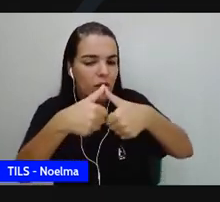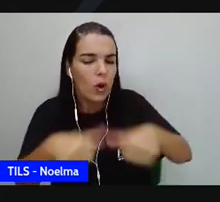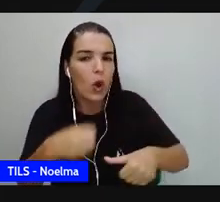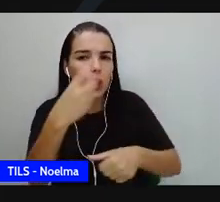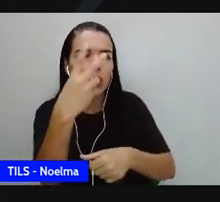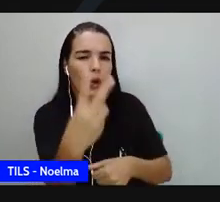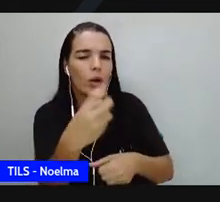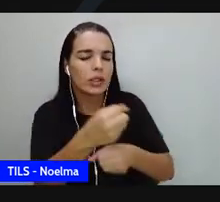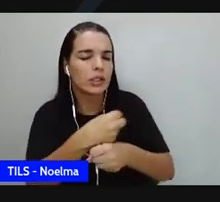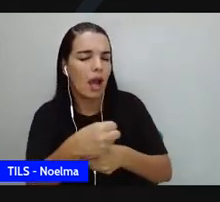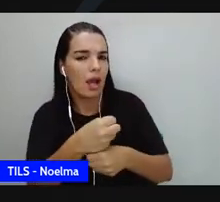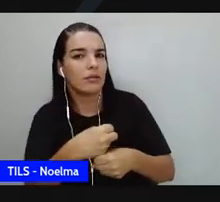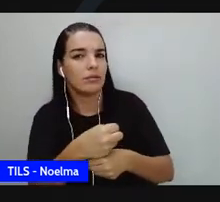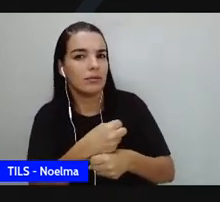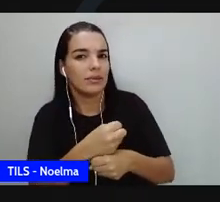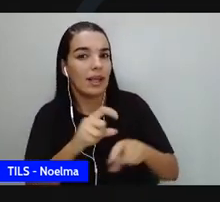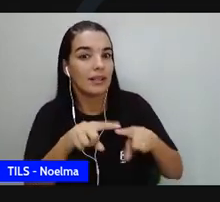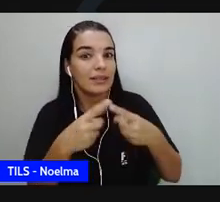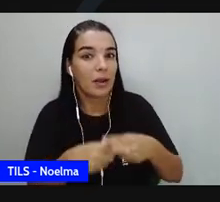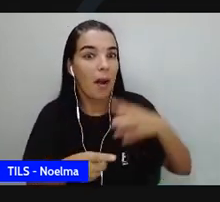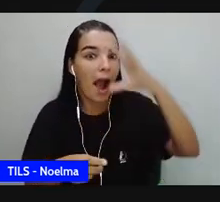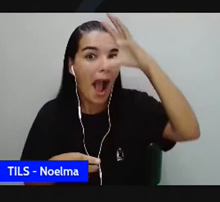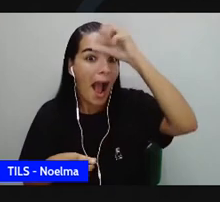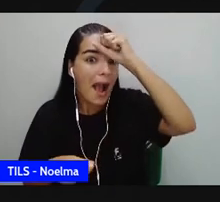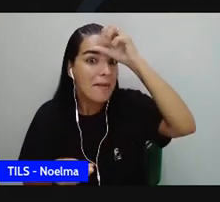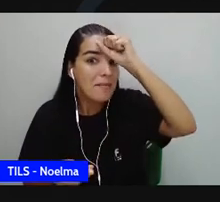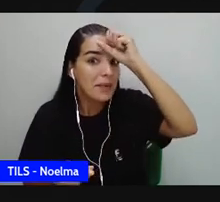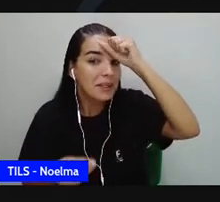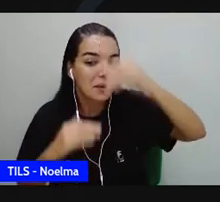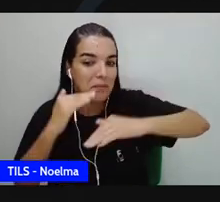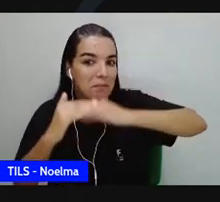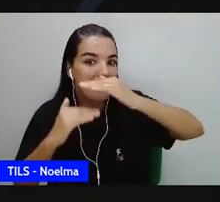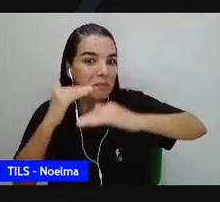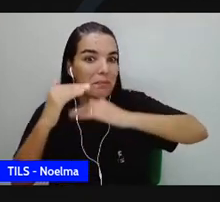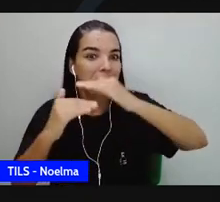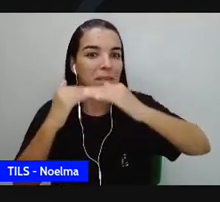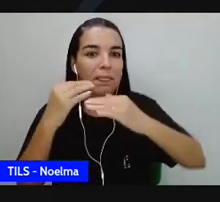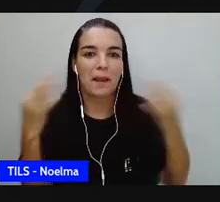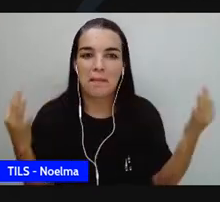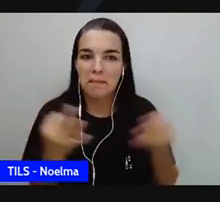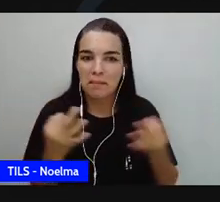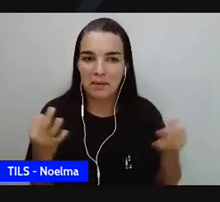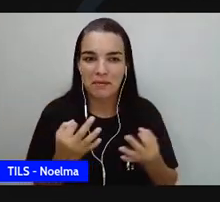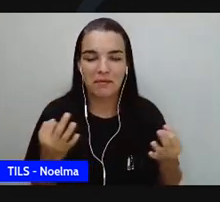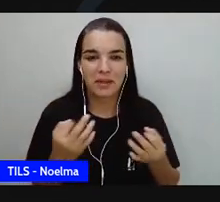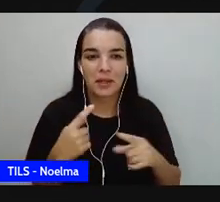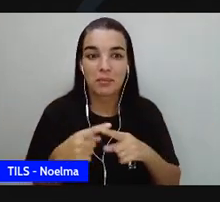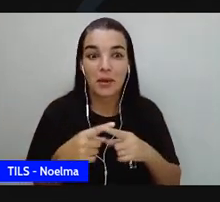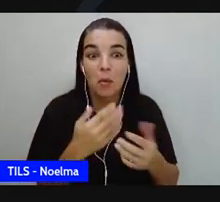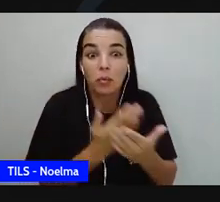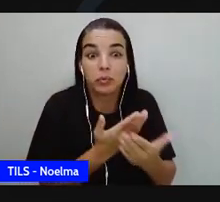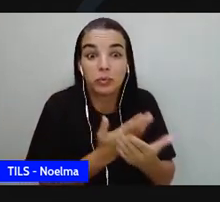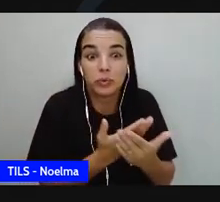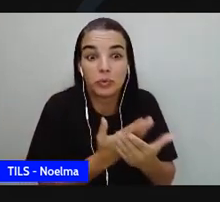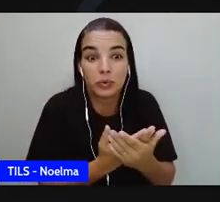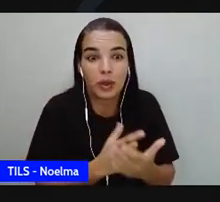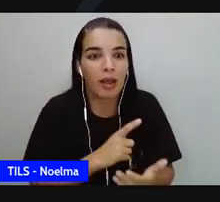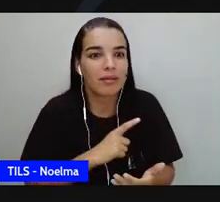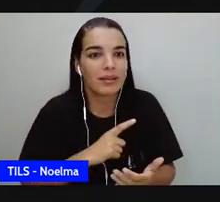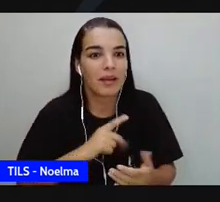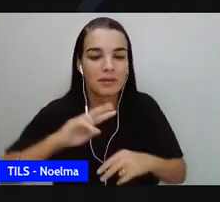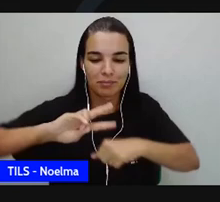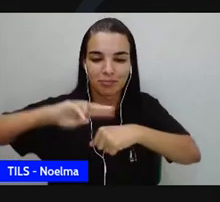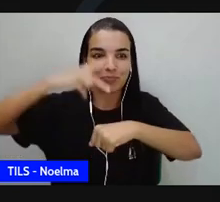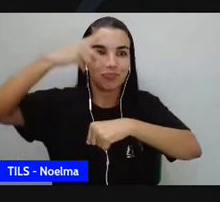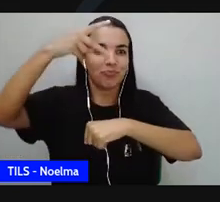E ela aprendeu. Este foi o estudo que Carolina Maria de Jesus teve. Só que ela estudou. Além do que